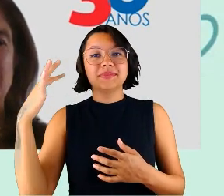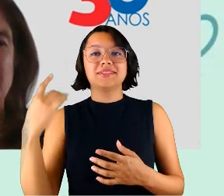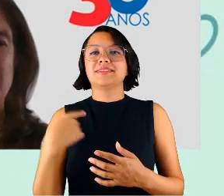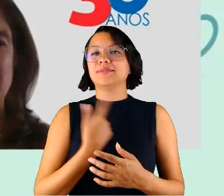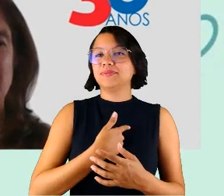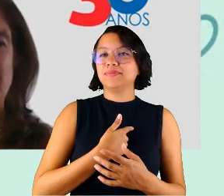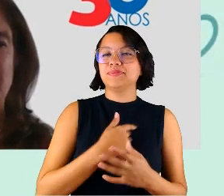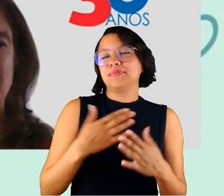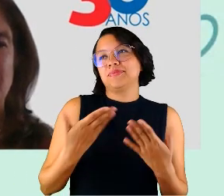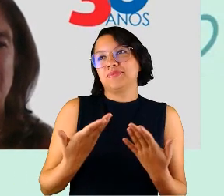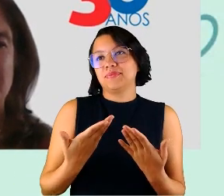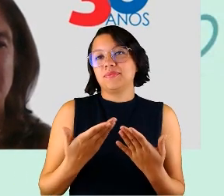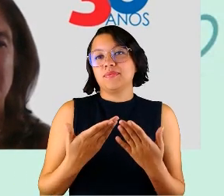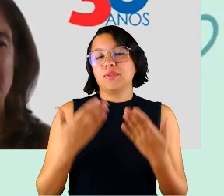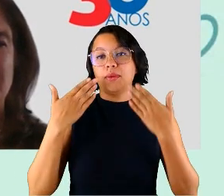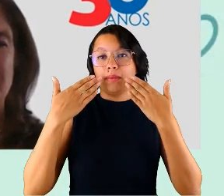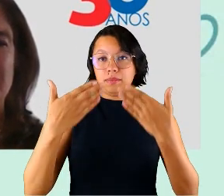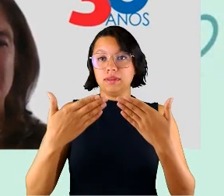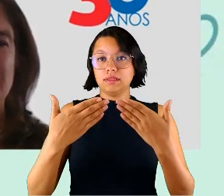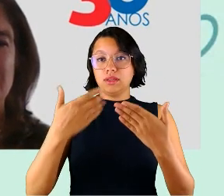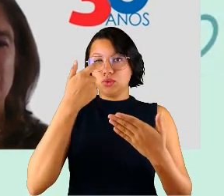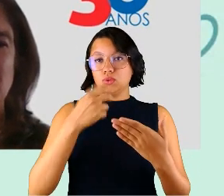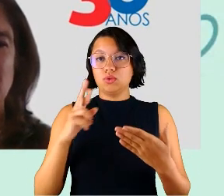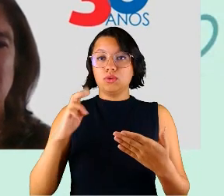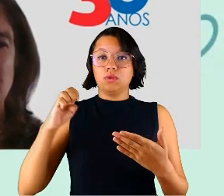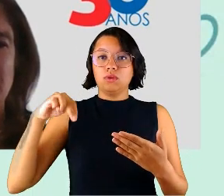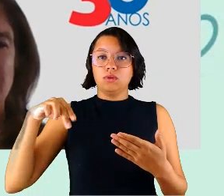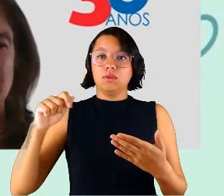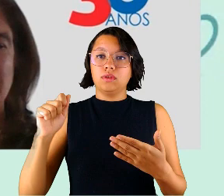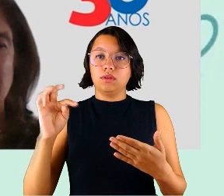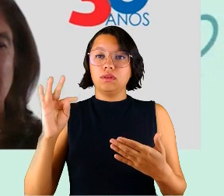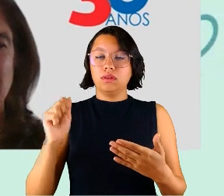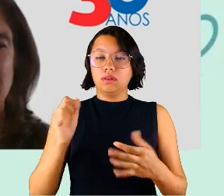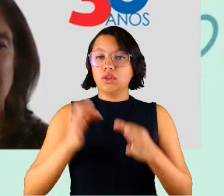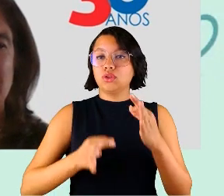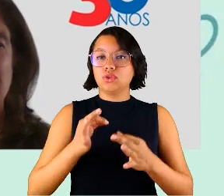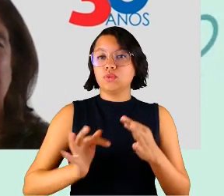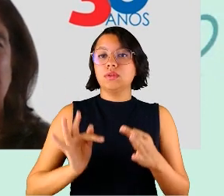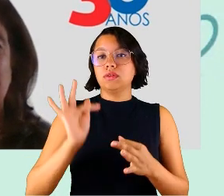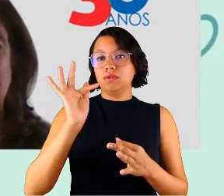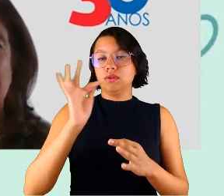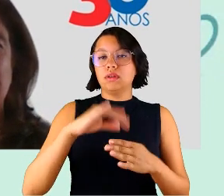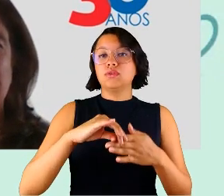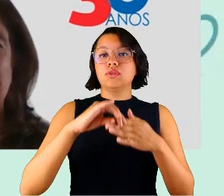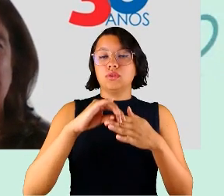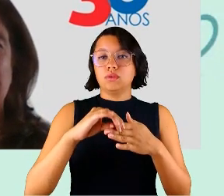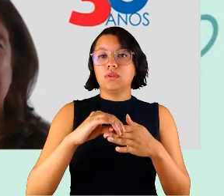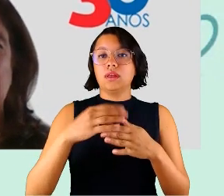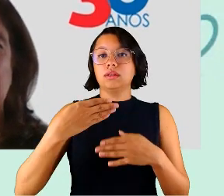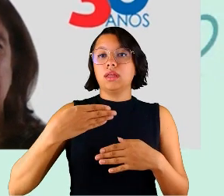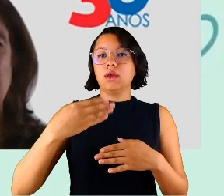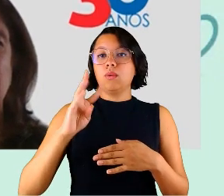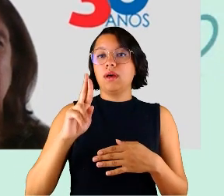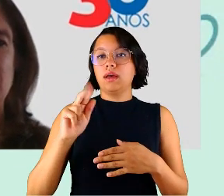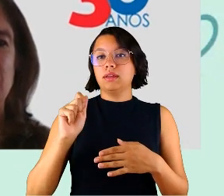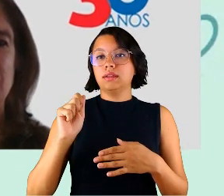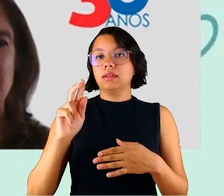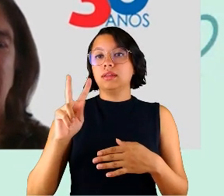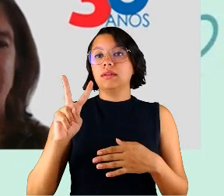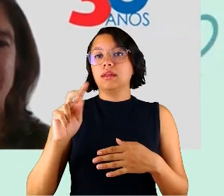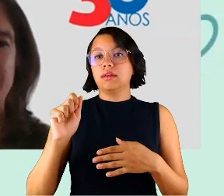então eu me apresento, eu sou Renata Andrade Lotufo, juíza federal titular da Quarta Vara Federal Criminal,